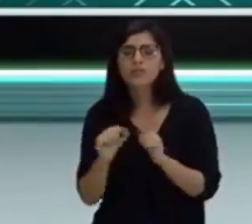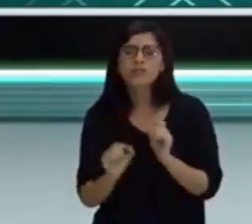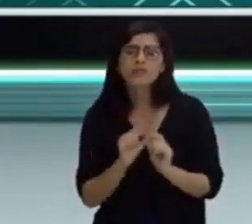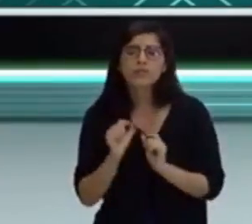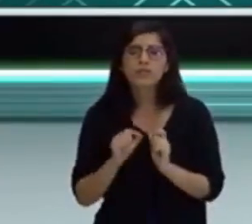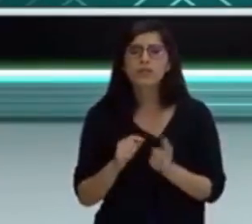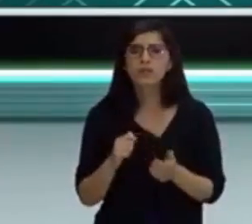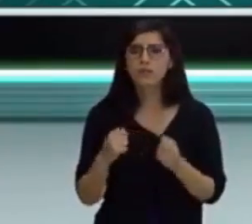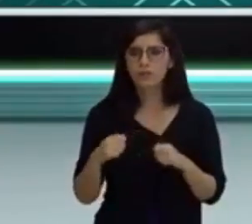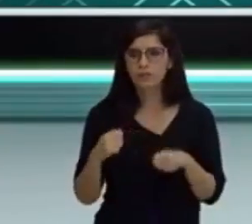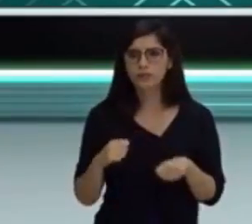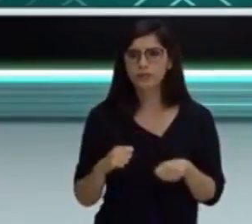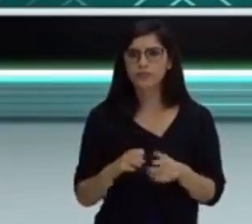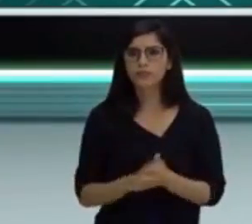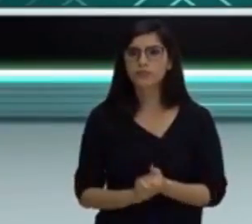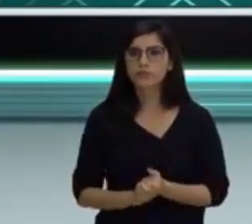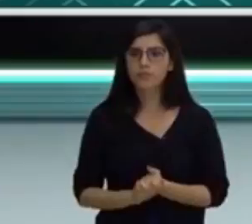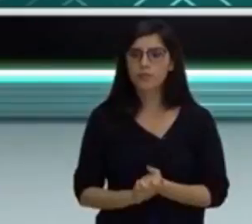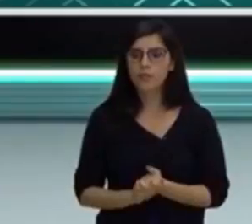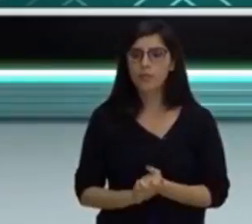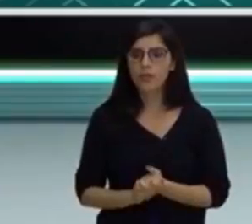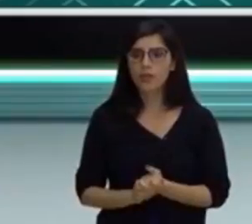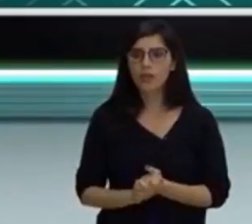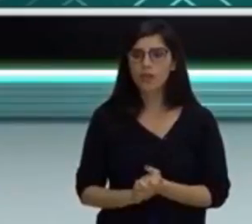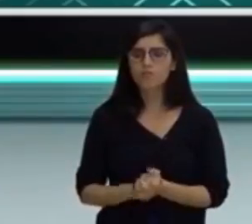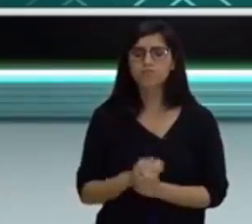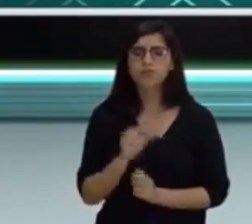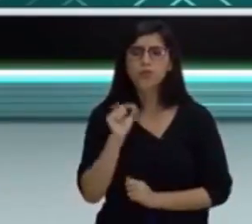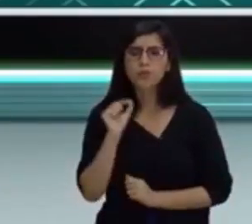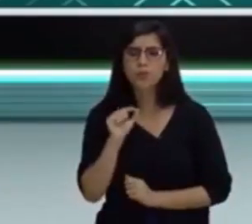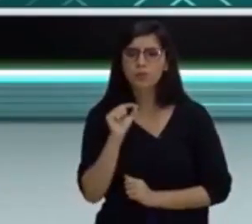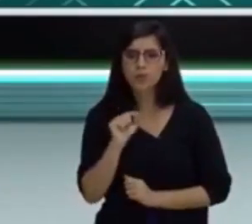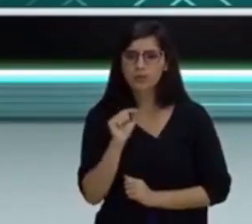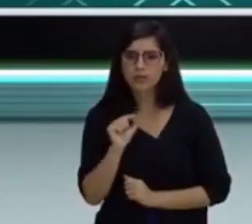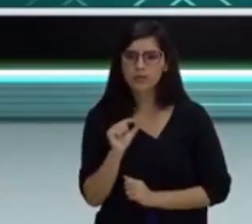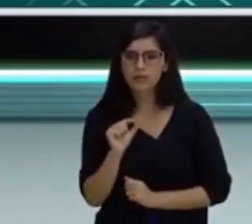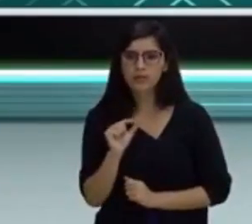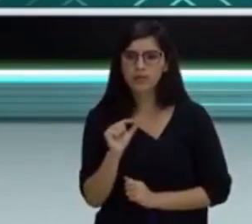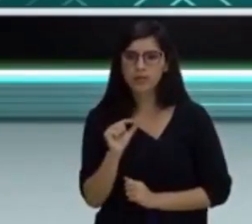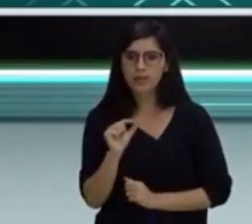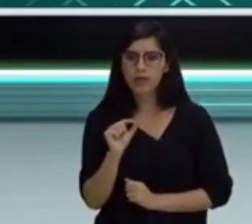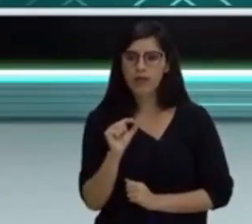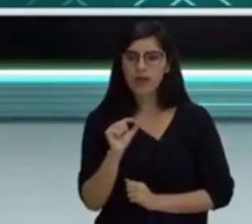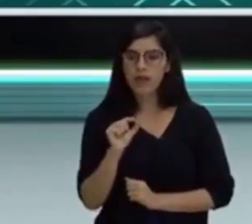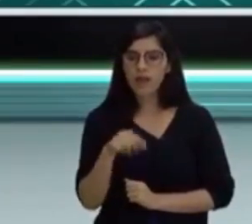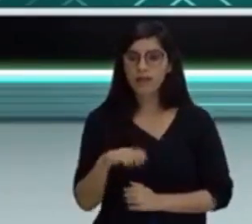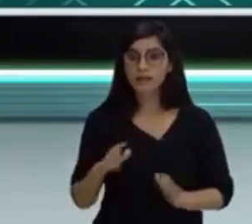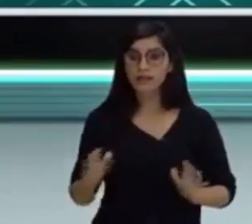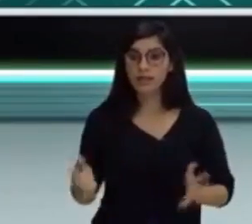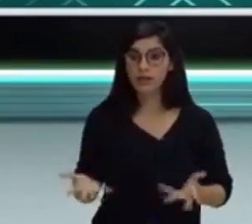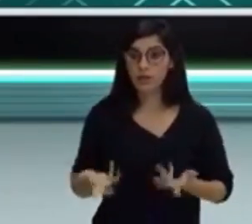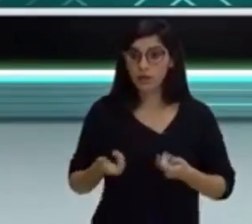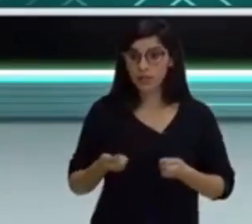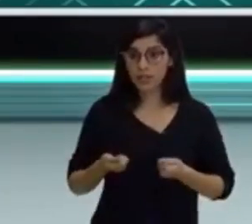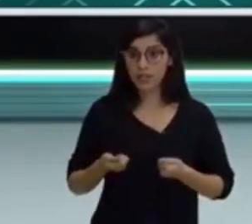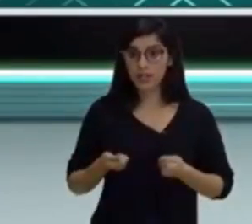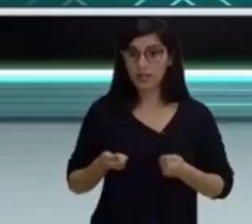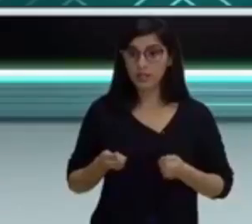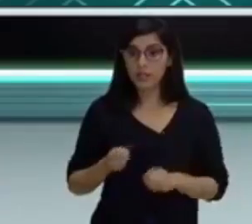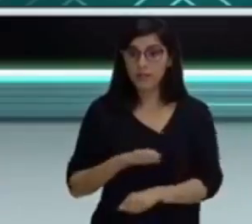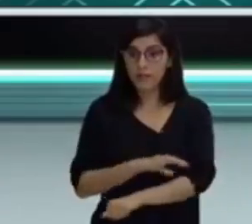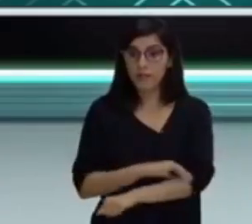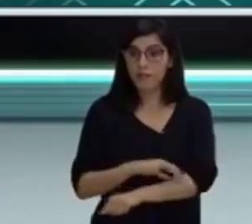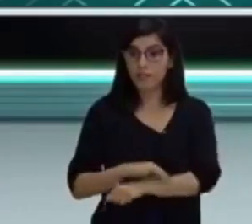aqui para você? O que são qualidades físicas? E você está vendo aí na tela que, além da pergunta